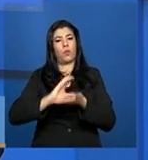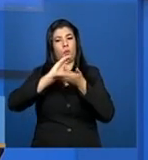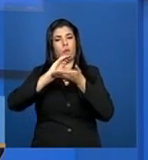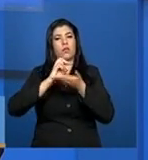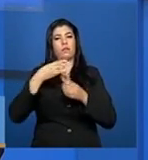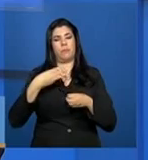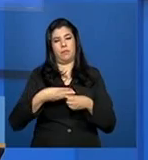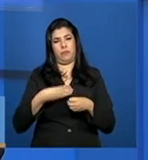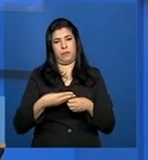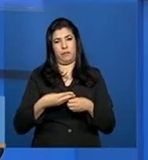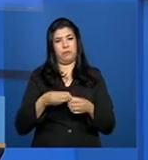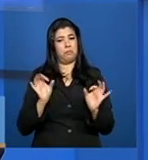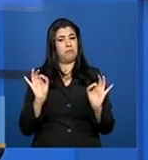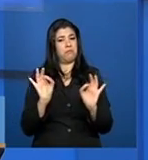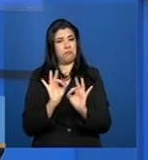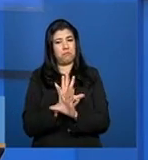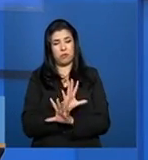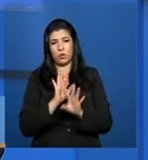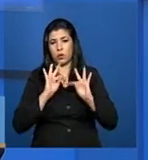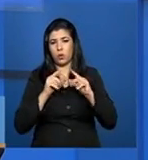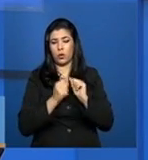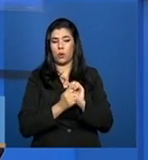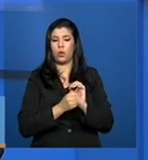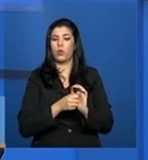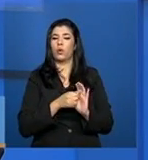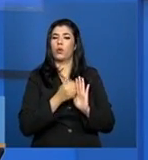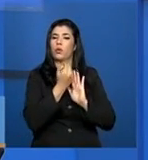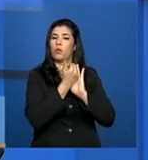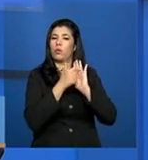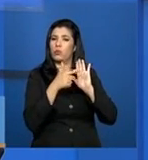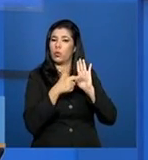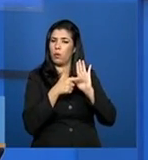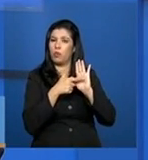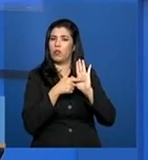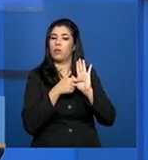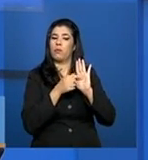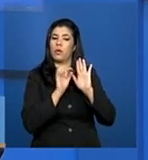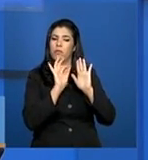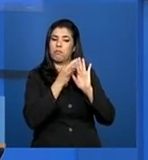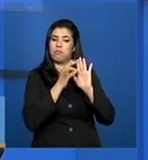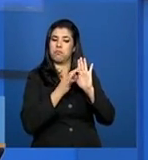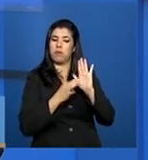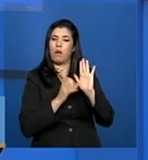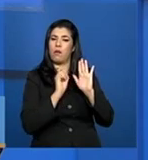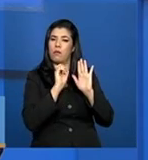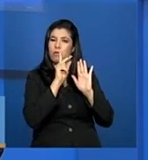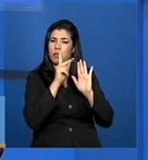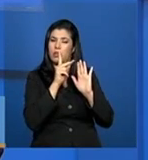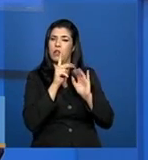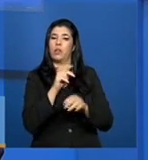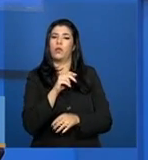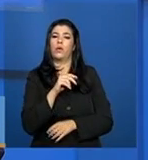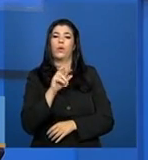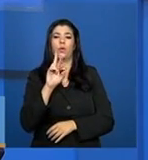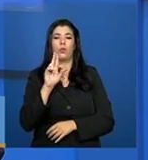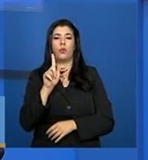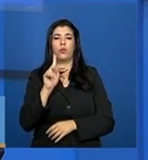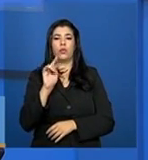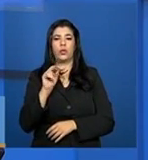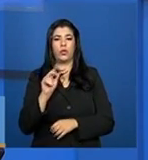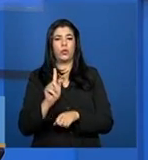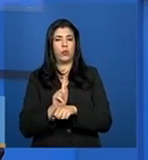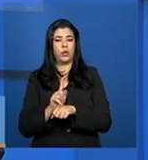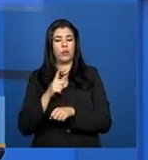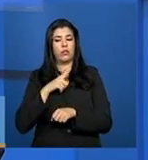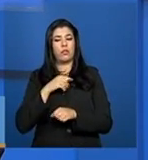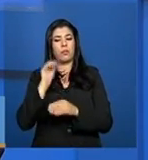Feito, preenchendo todas as fases do serviço, o gestor estará apto a inserir o parecer de